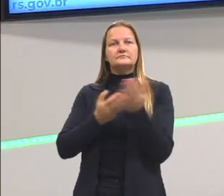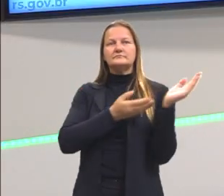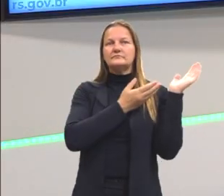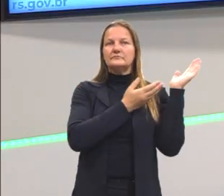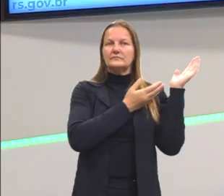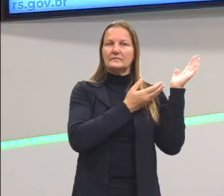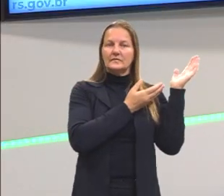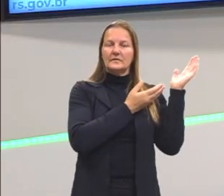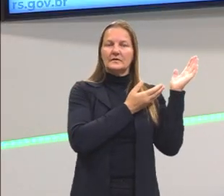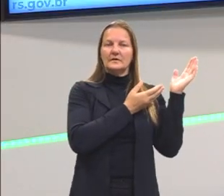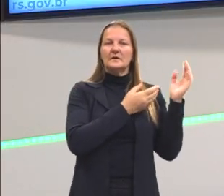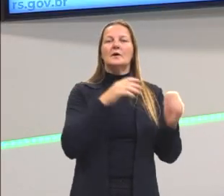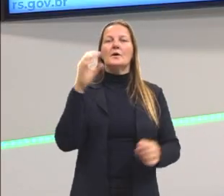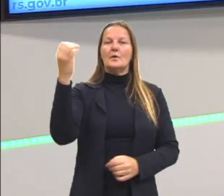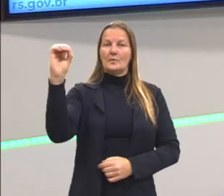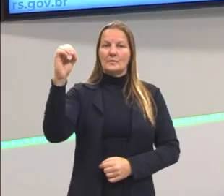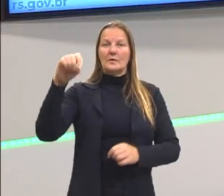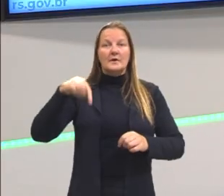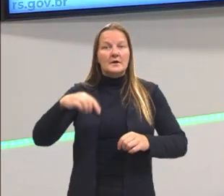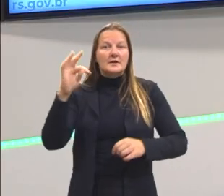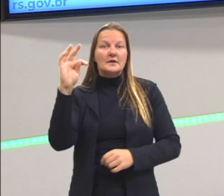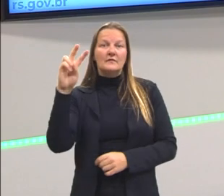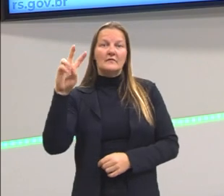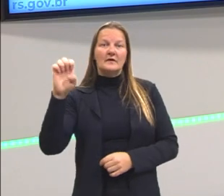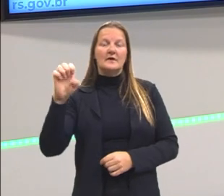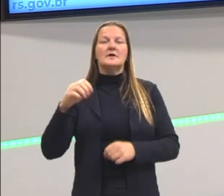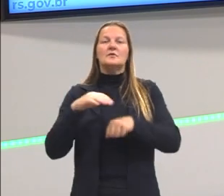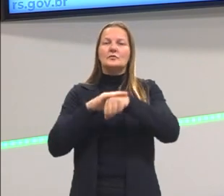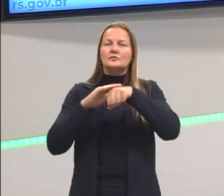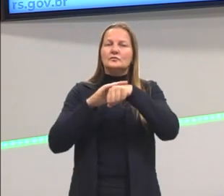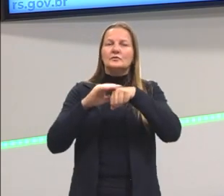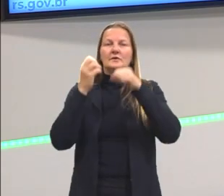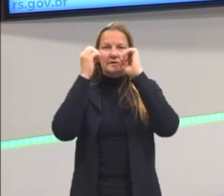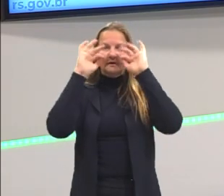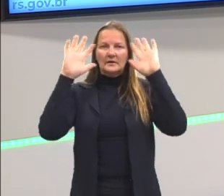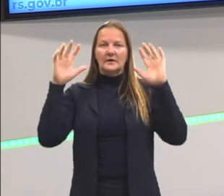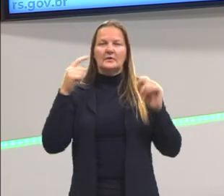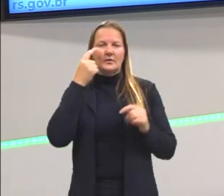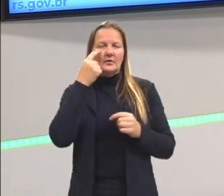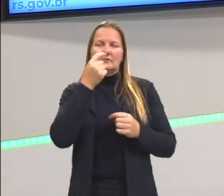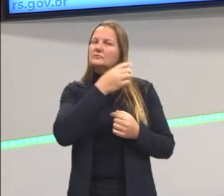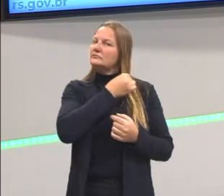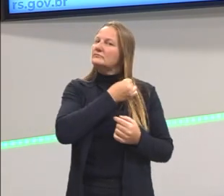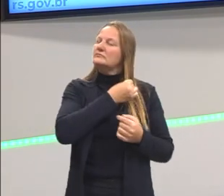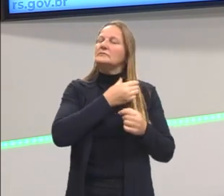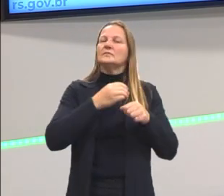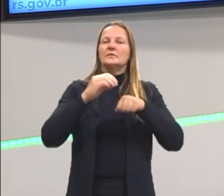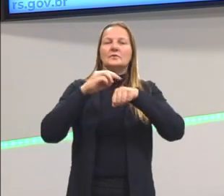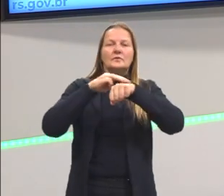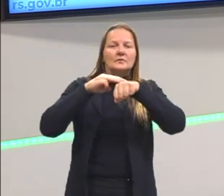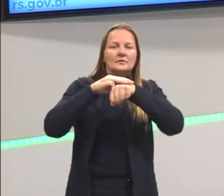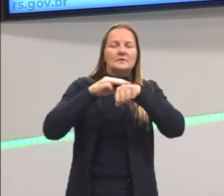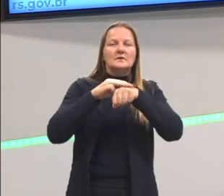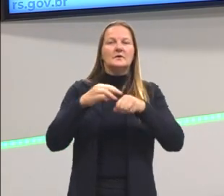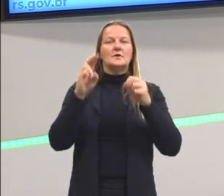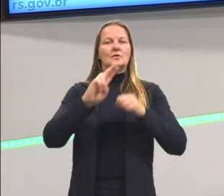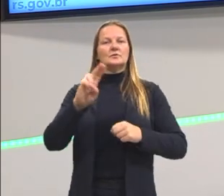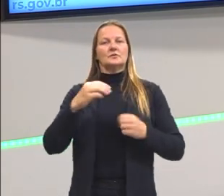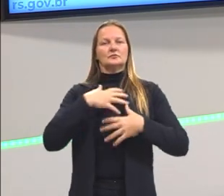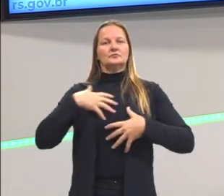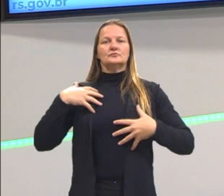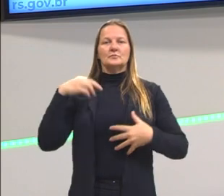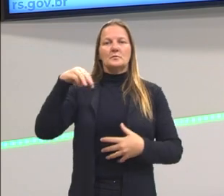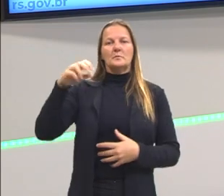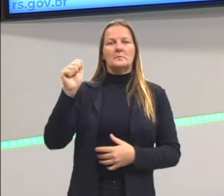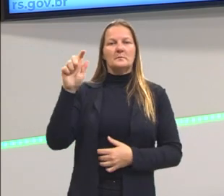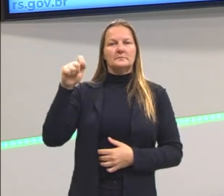da TVE em Porto Alegre, sou um sujeito de pele clara, tenho olhos e cabelos castanhos, estou vestindo uma camiseta